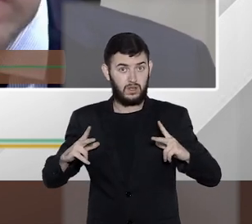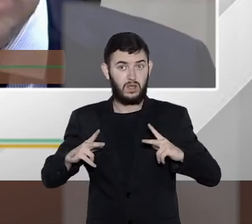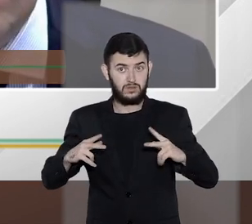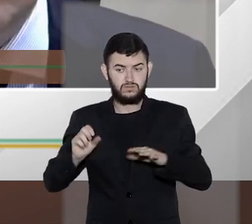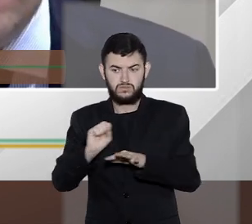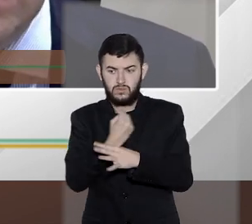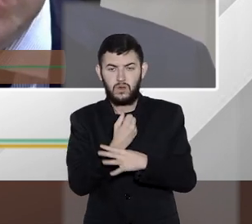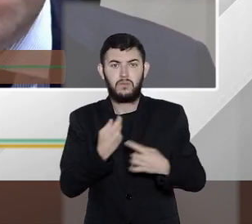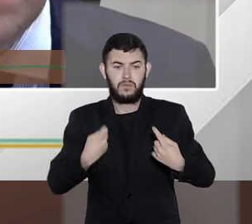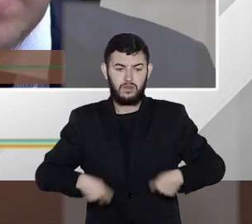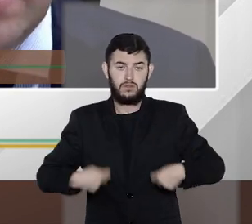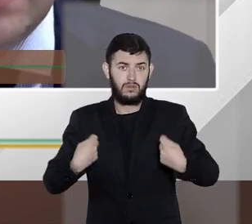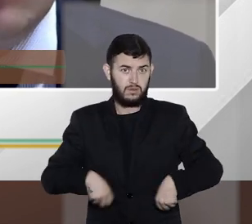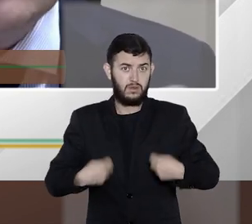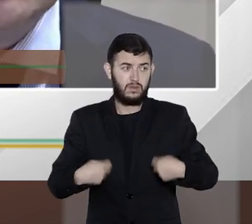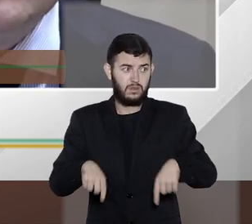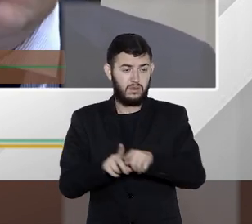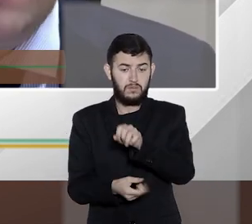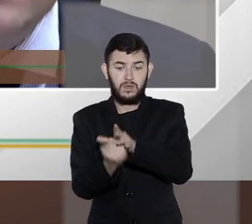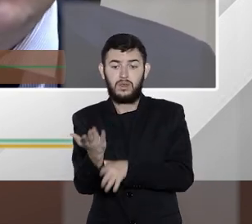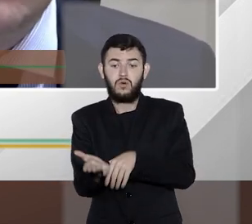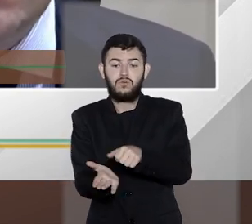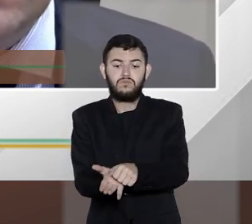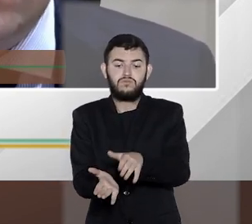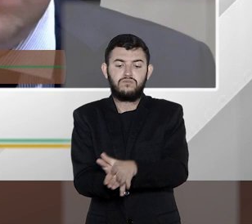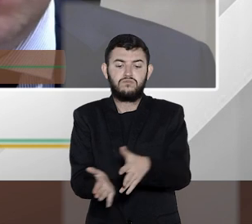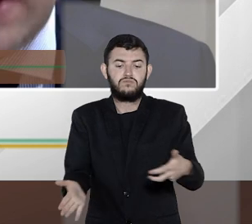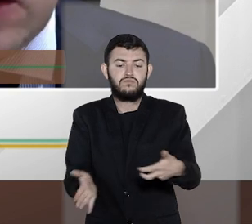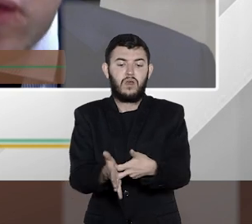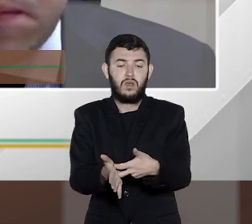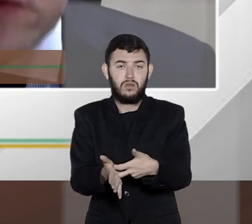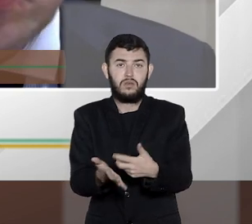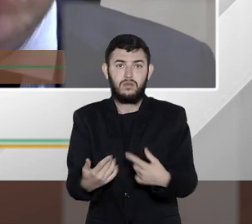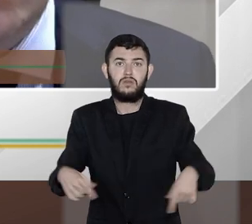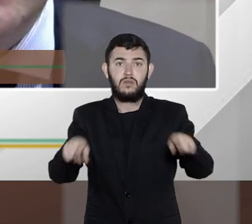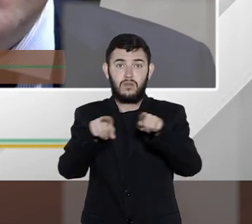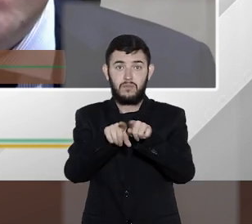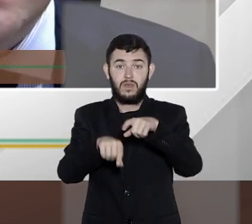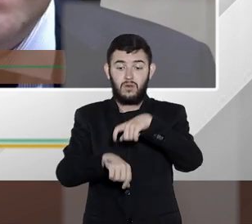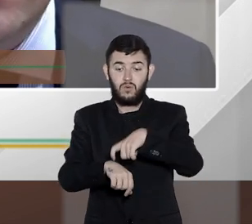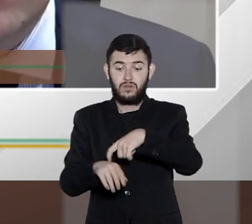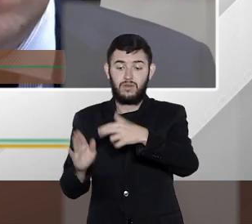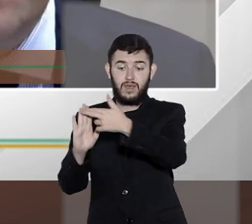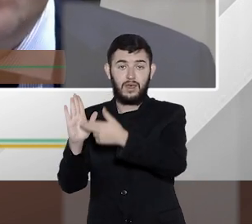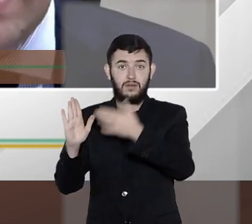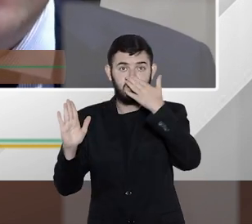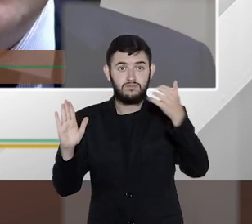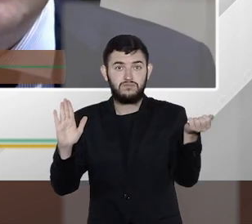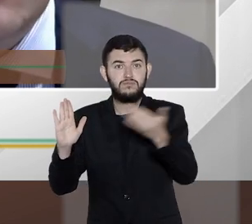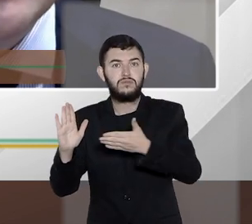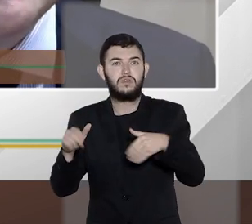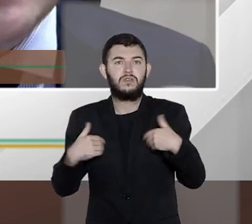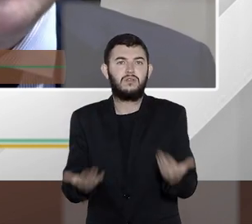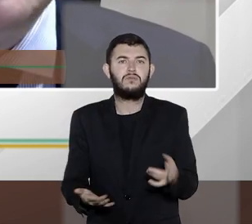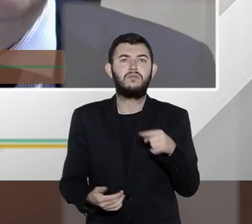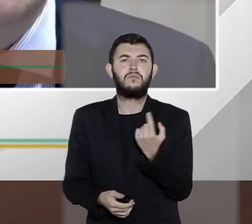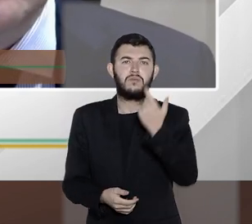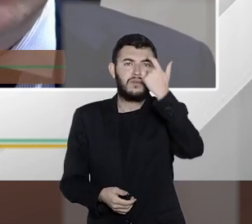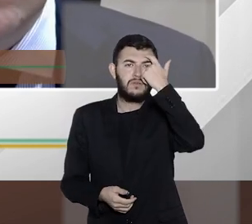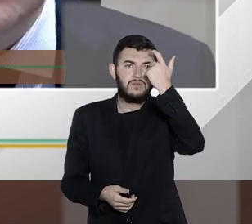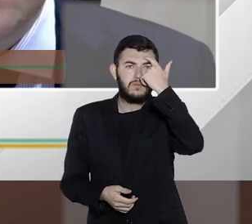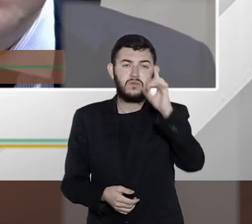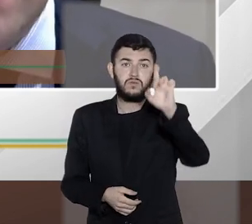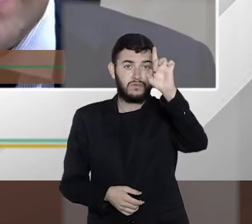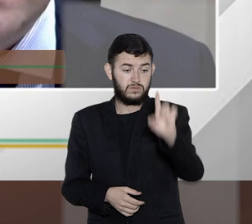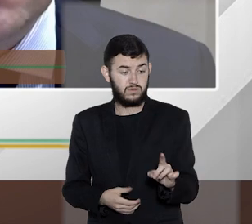sanções quanto a isso. E quando a gente pensa no direito tributário, como o professor Jonathan já salientou, a gente tem uma série de